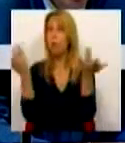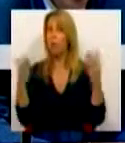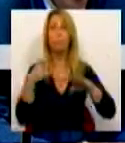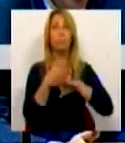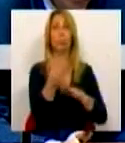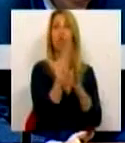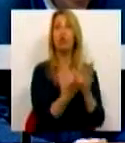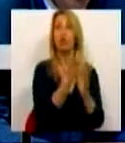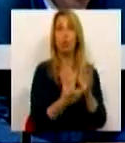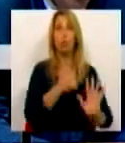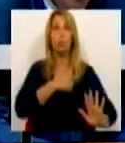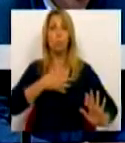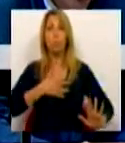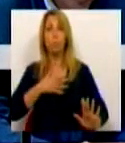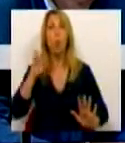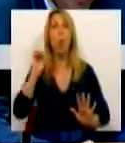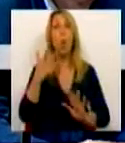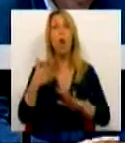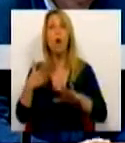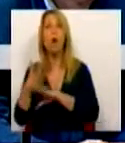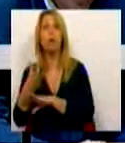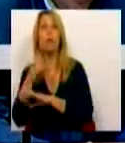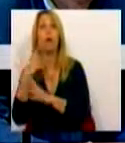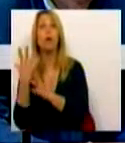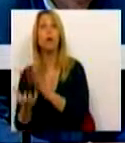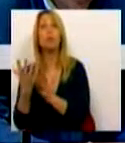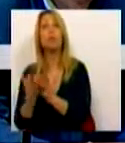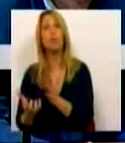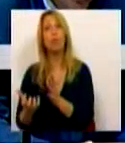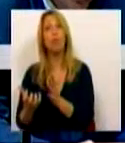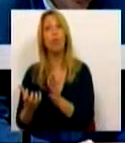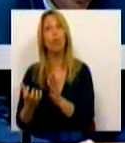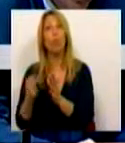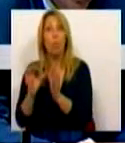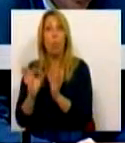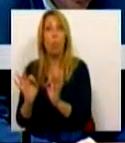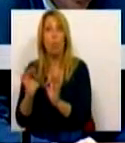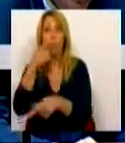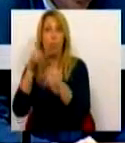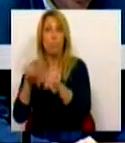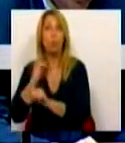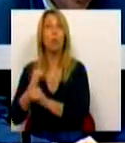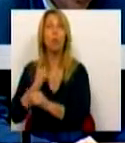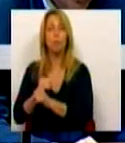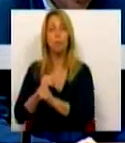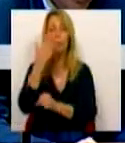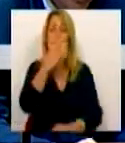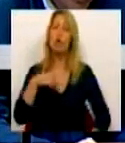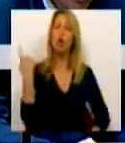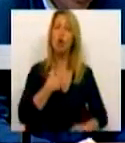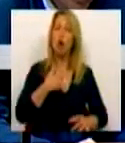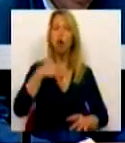descontos da entidade padronal, seja por via do desconto do próprio trabalhador. Se nós formos fazer